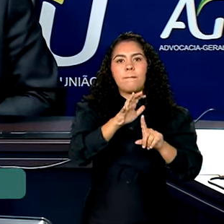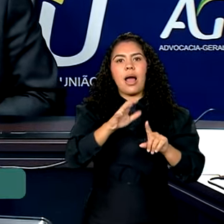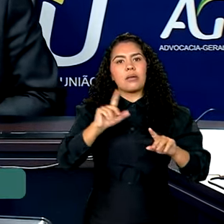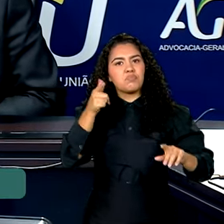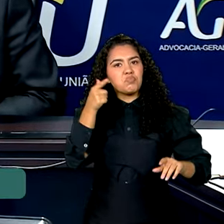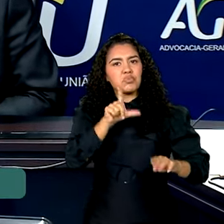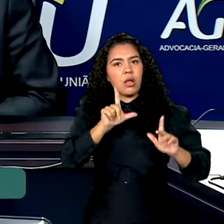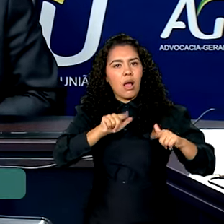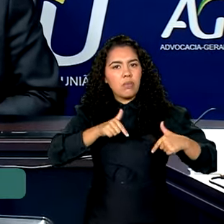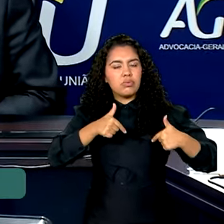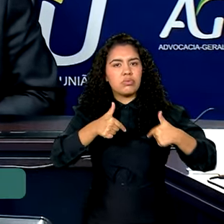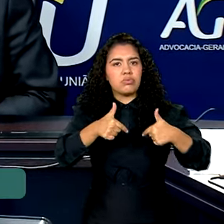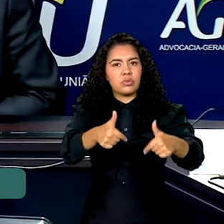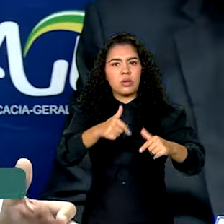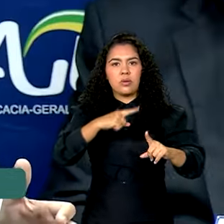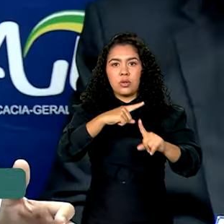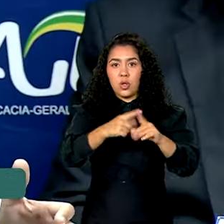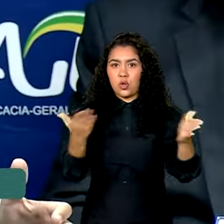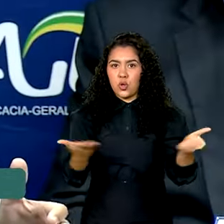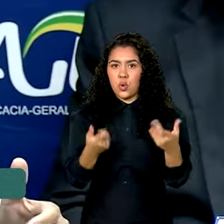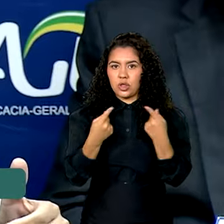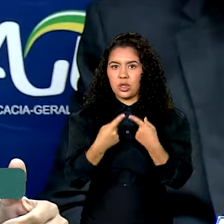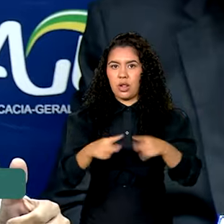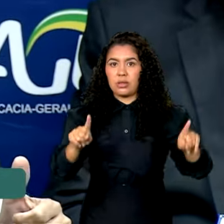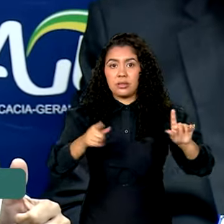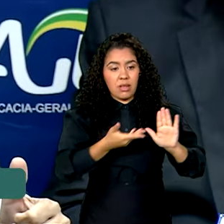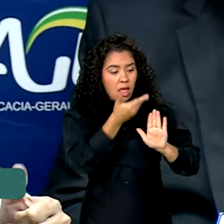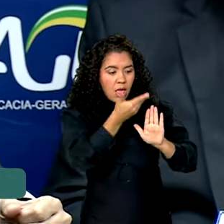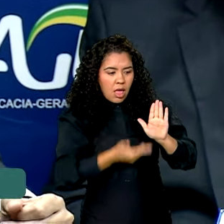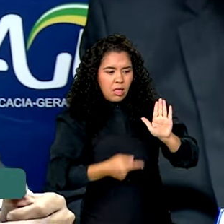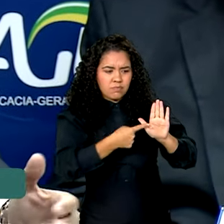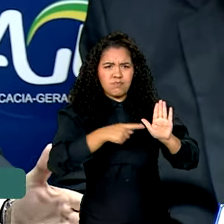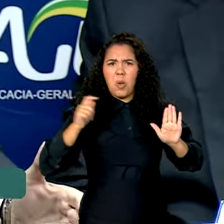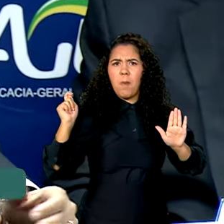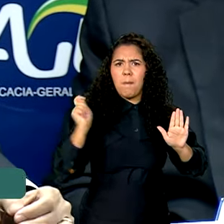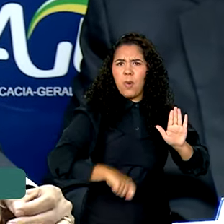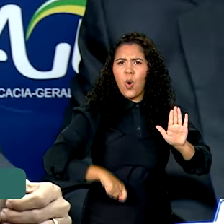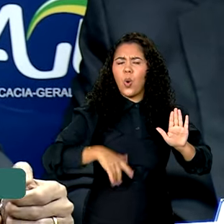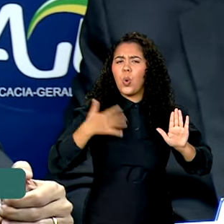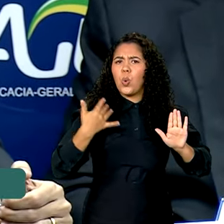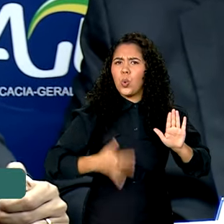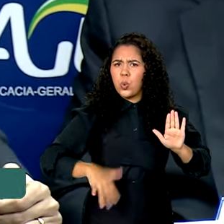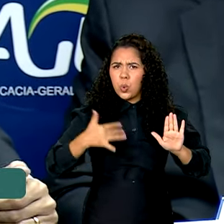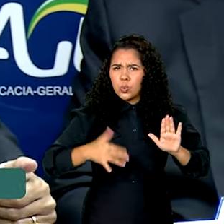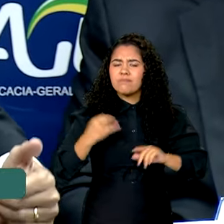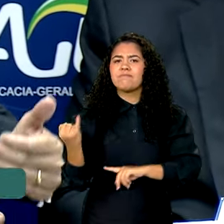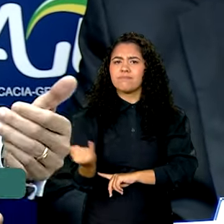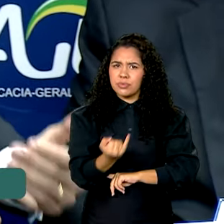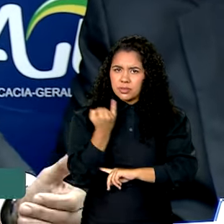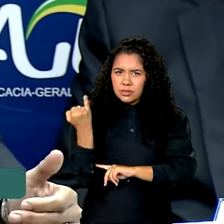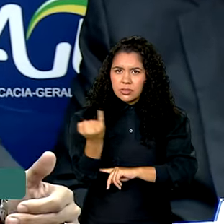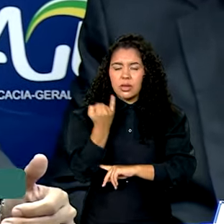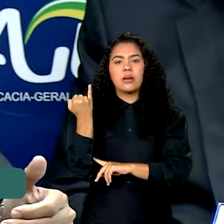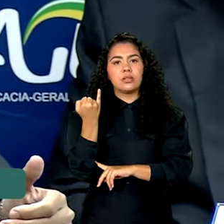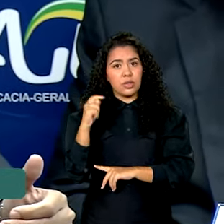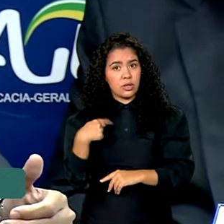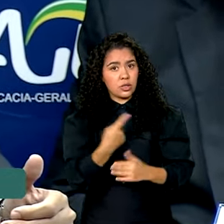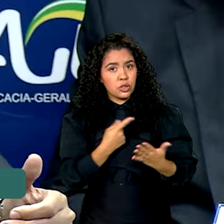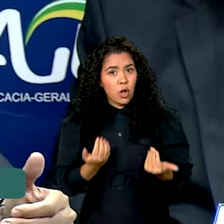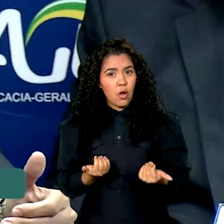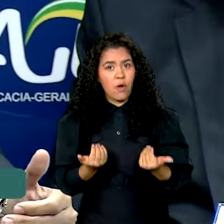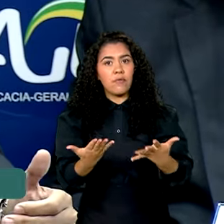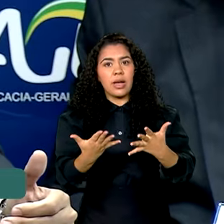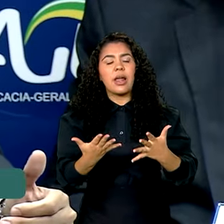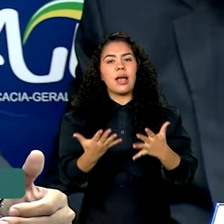iniciativa que nós estamos lançando aqui hoje. É um potencial econômico muito significativo. Nós estamos oferecendo condições,